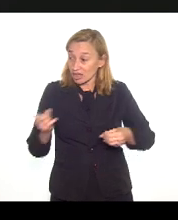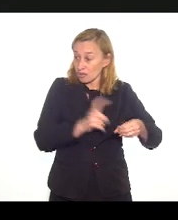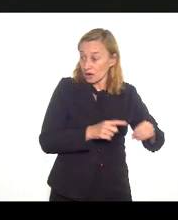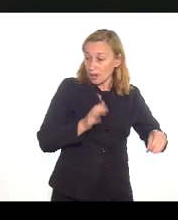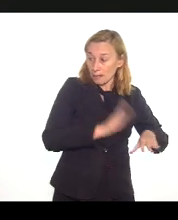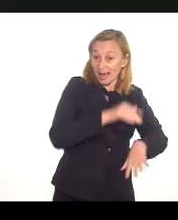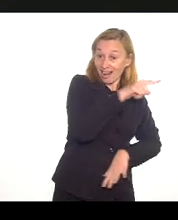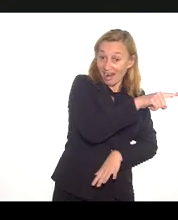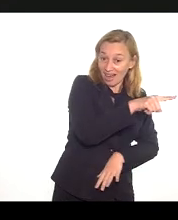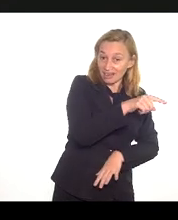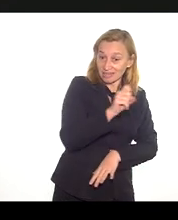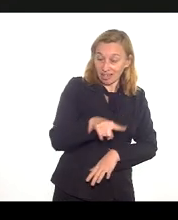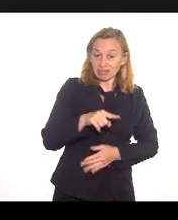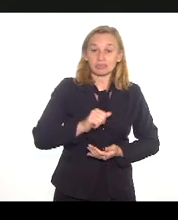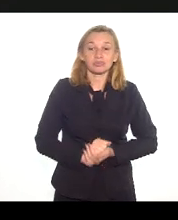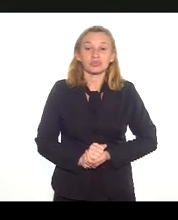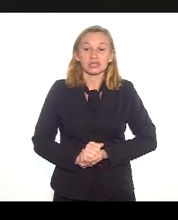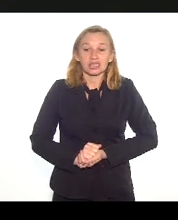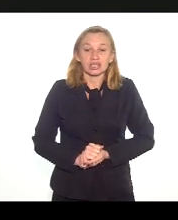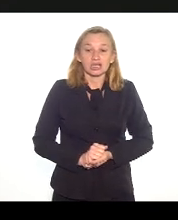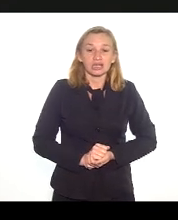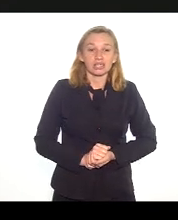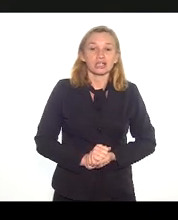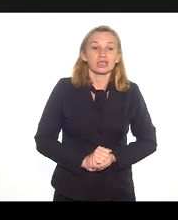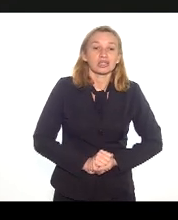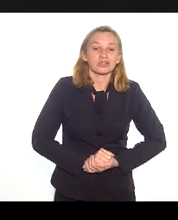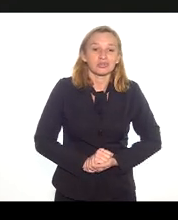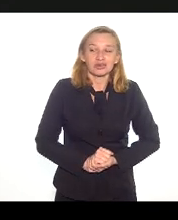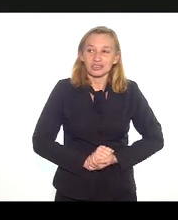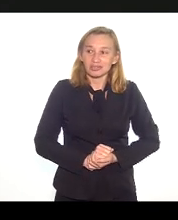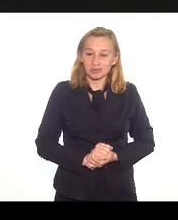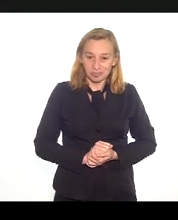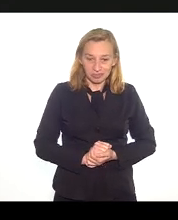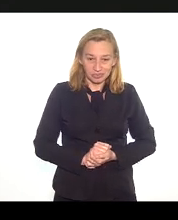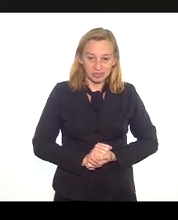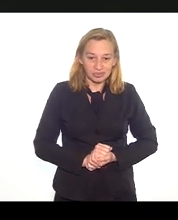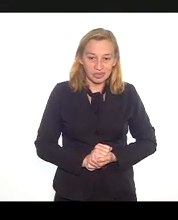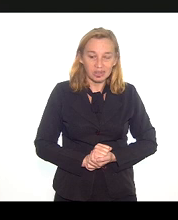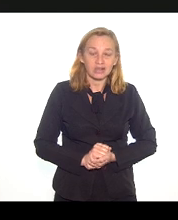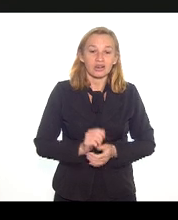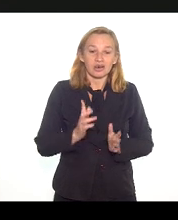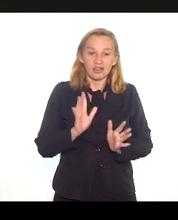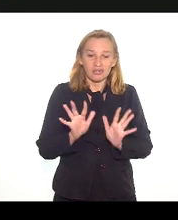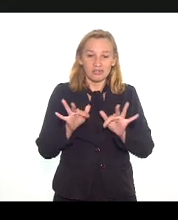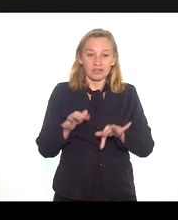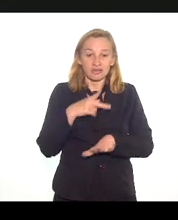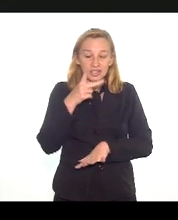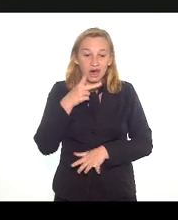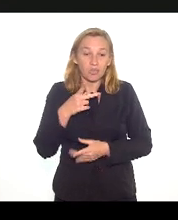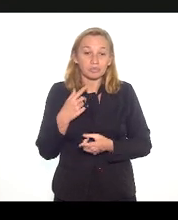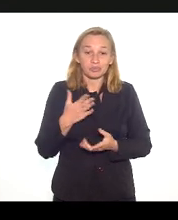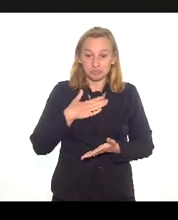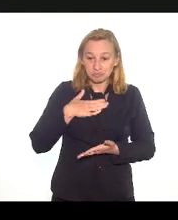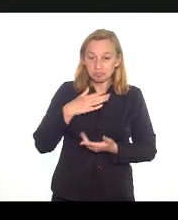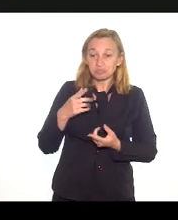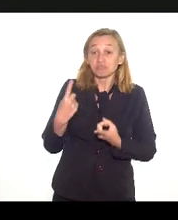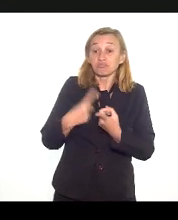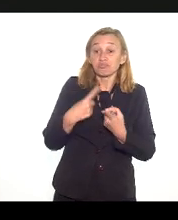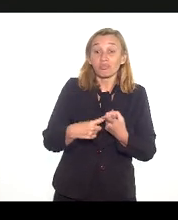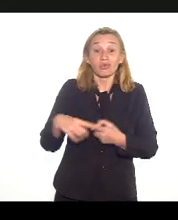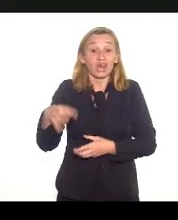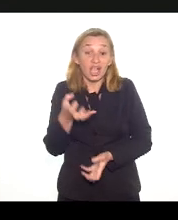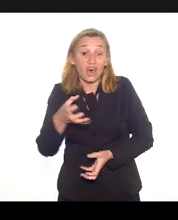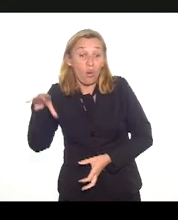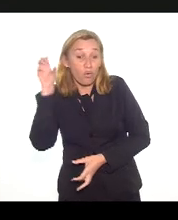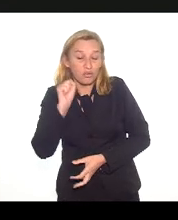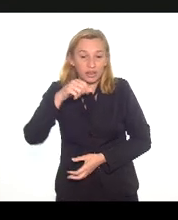pouco. Eu vou pedir para as intervenções, Flávio, serem feitas no final, porque a gente quer ouvir